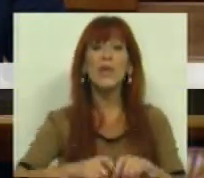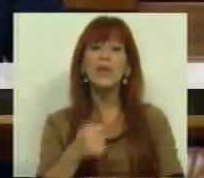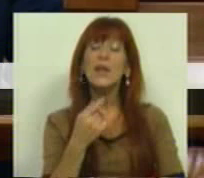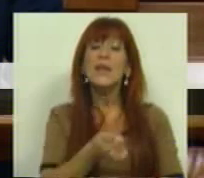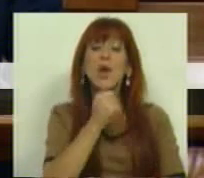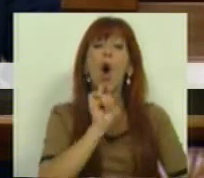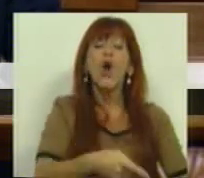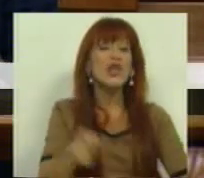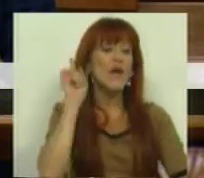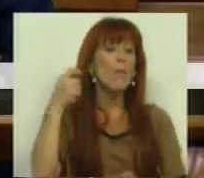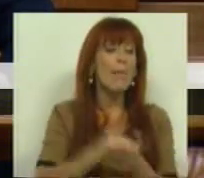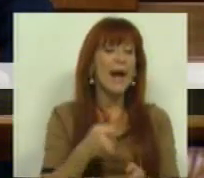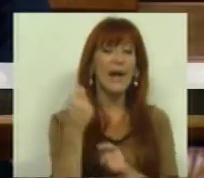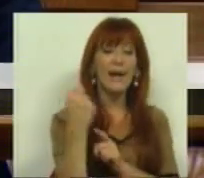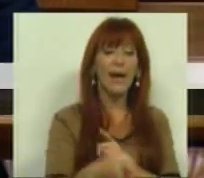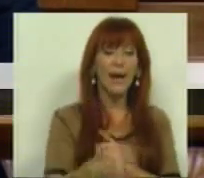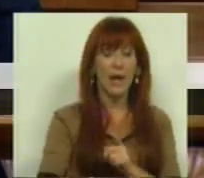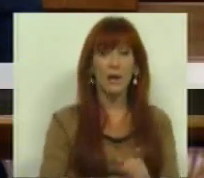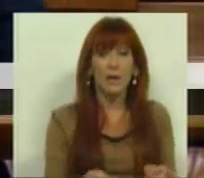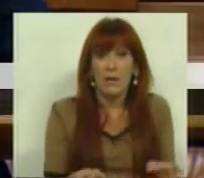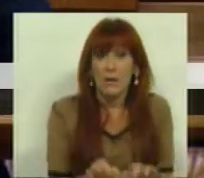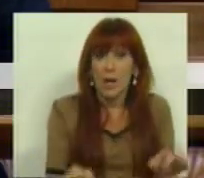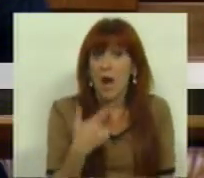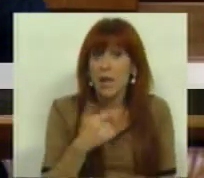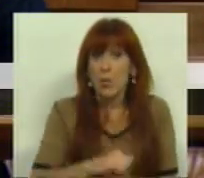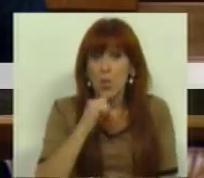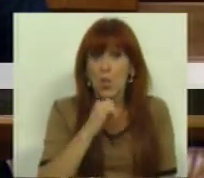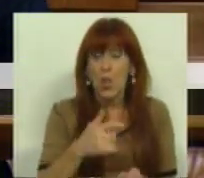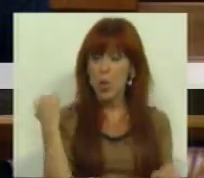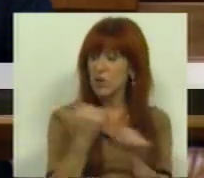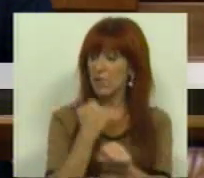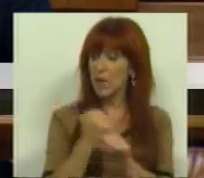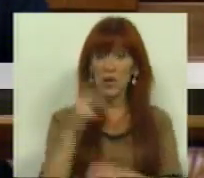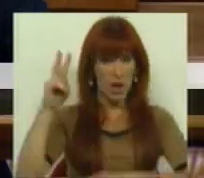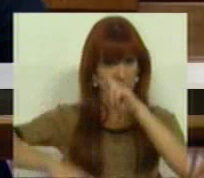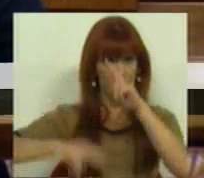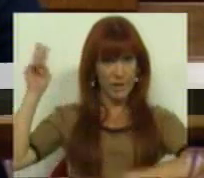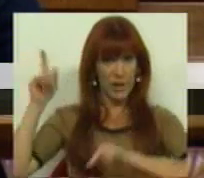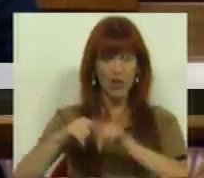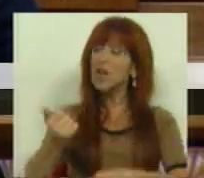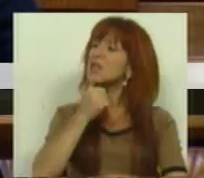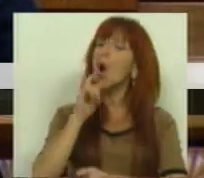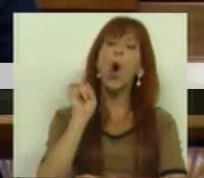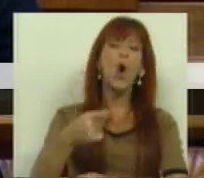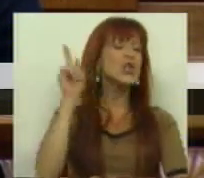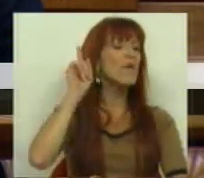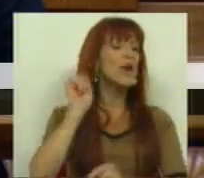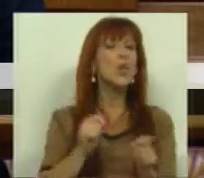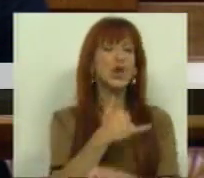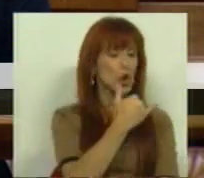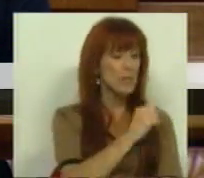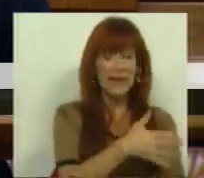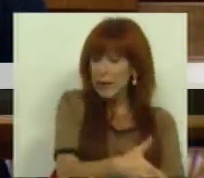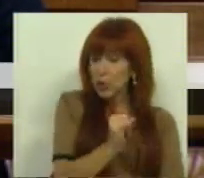determinação do valor da renda. Como não é ainda possível, os serviços de finanças determinados em o valor de